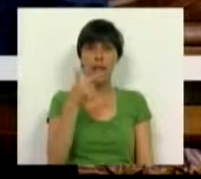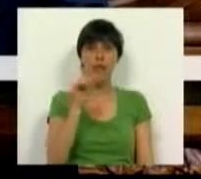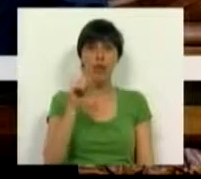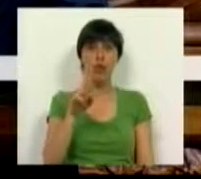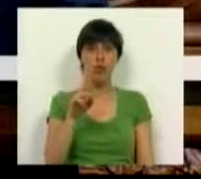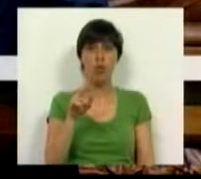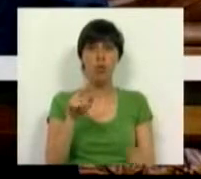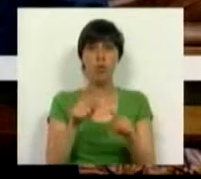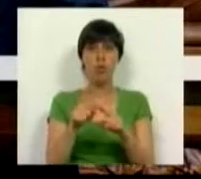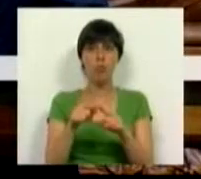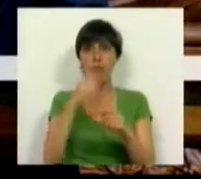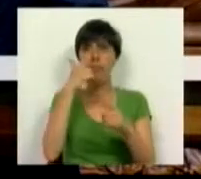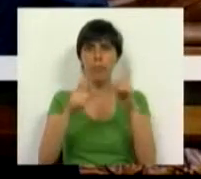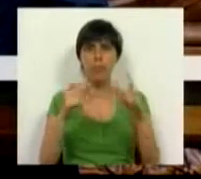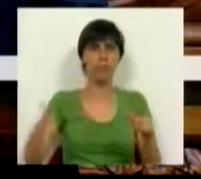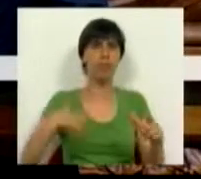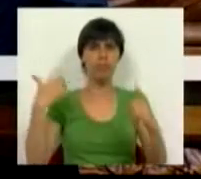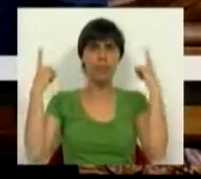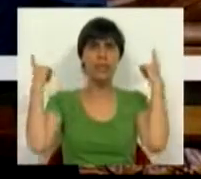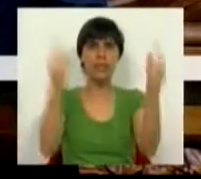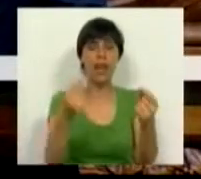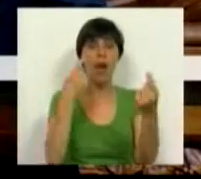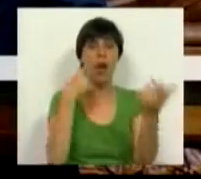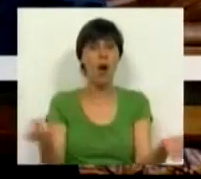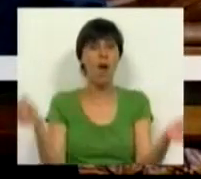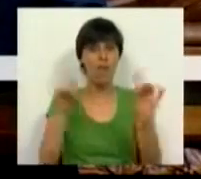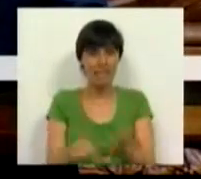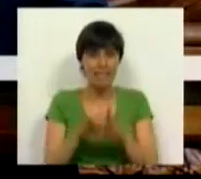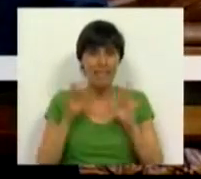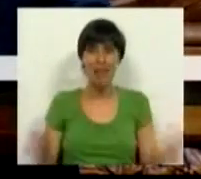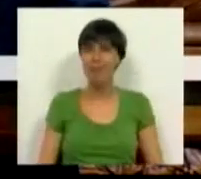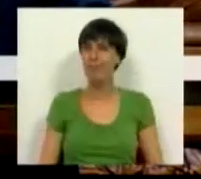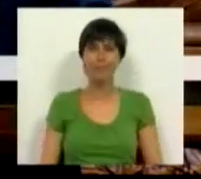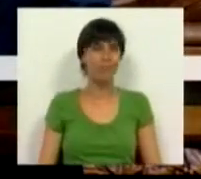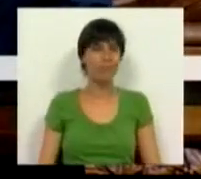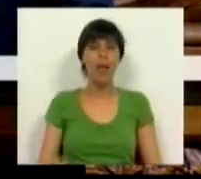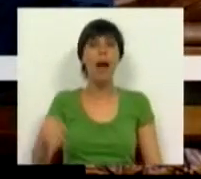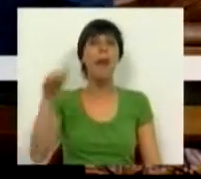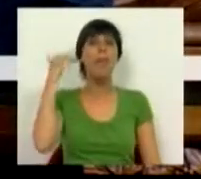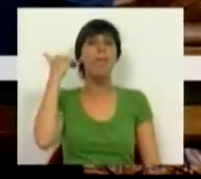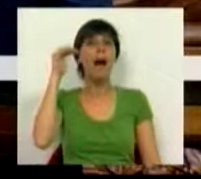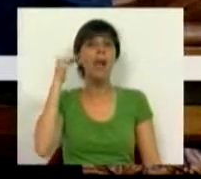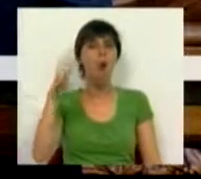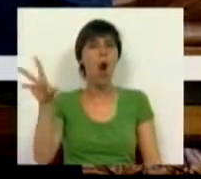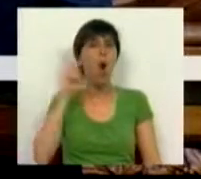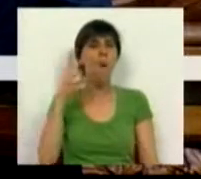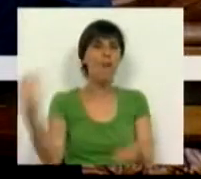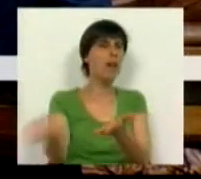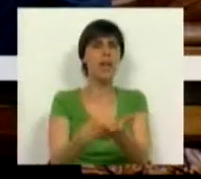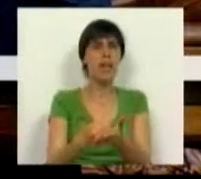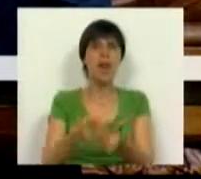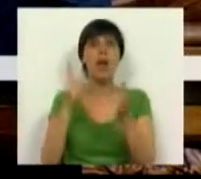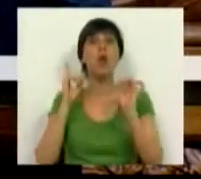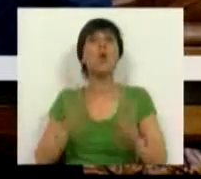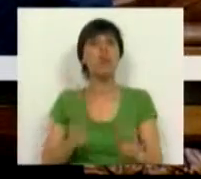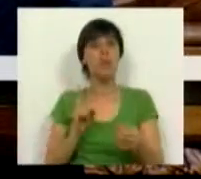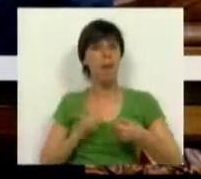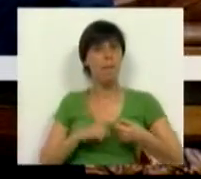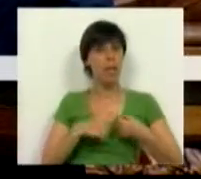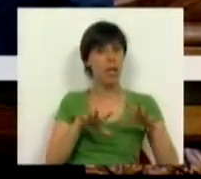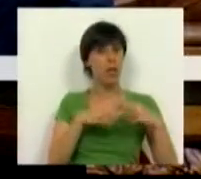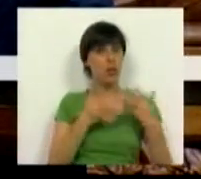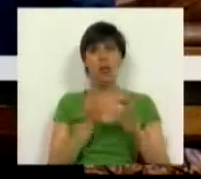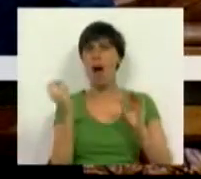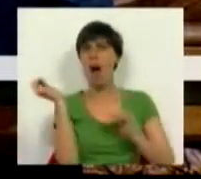TSE o fez o povo sair à rua, nada voltou a ser igual. Passos Coelho não ouviu ninguém, a começar pelos parceiros